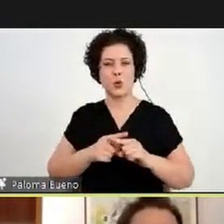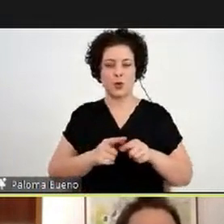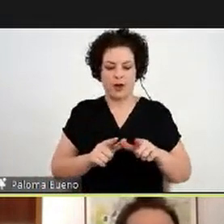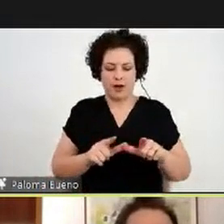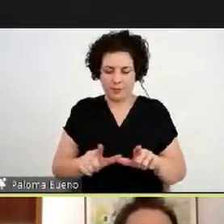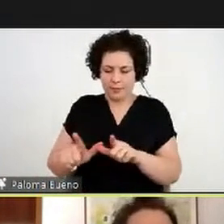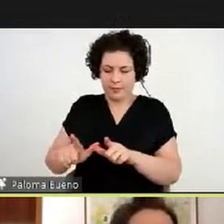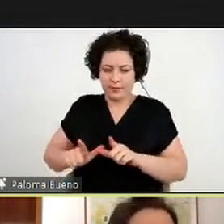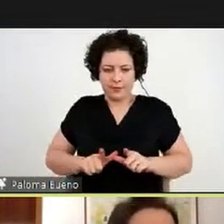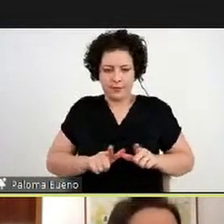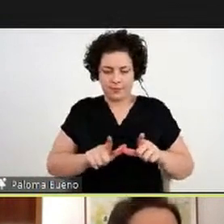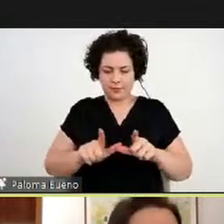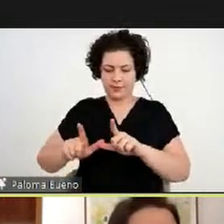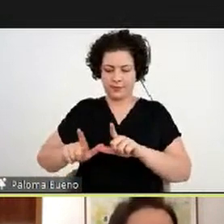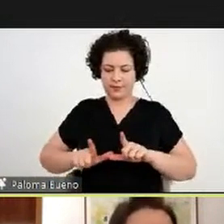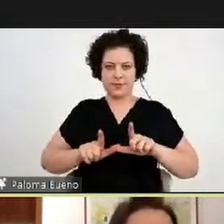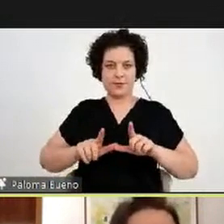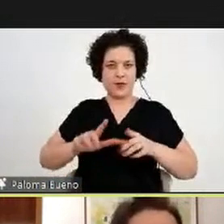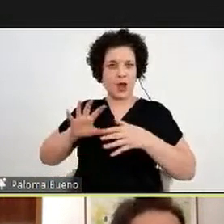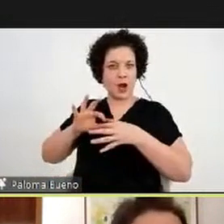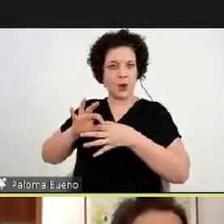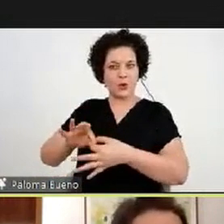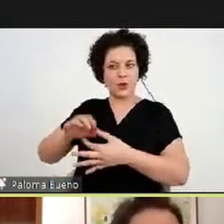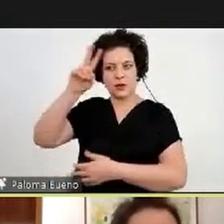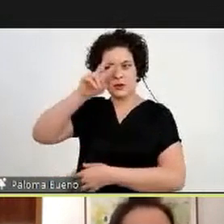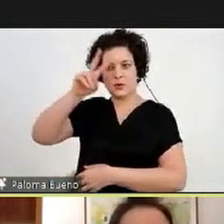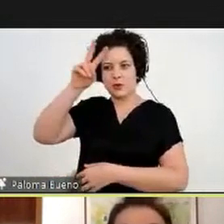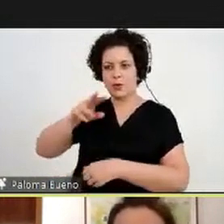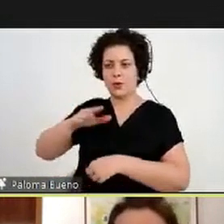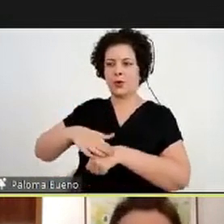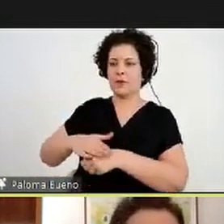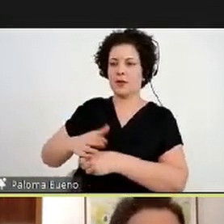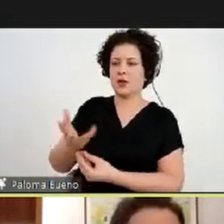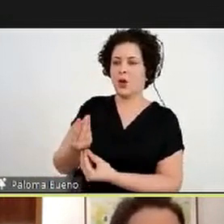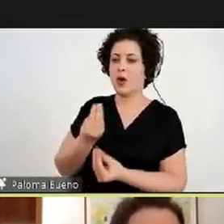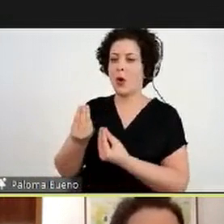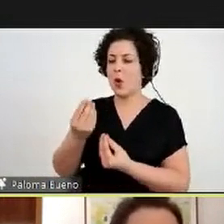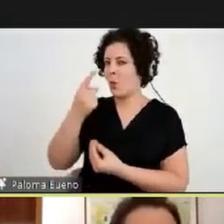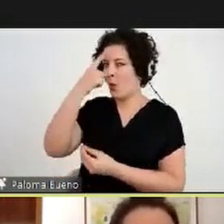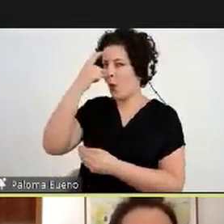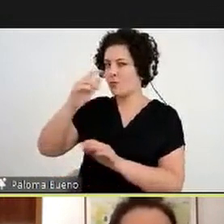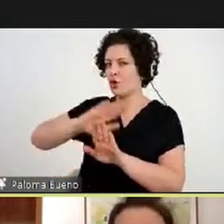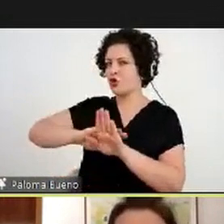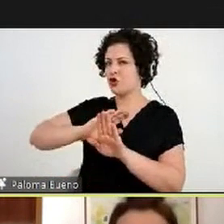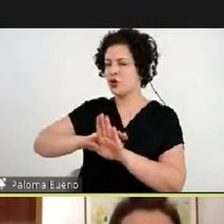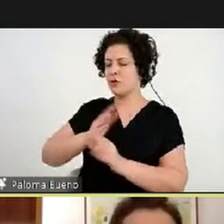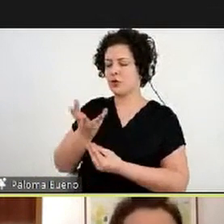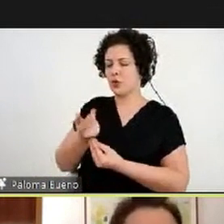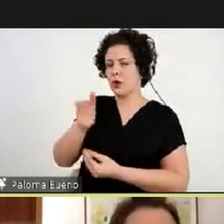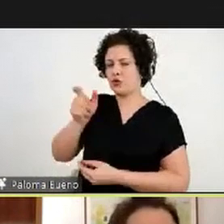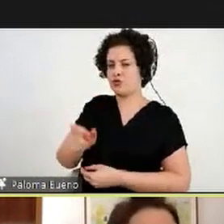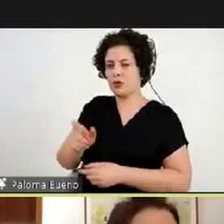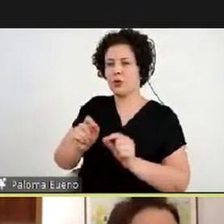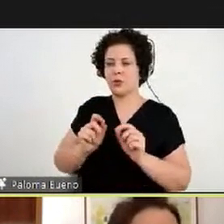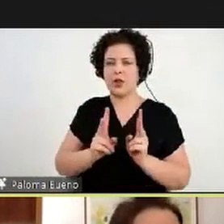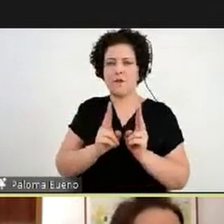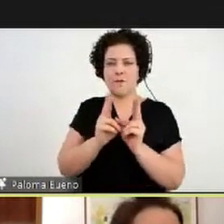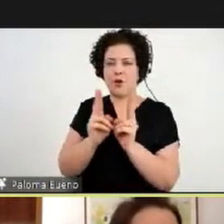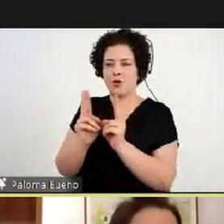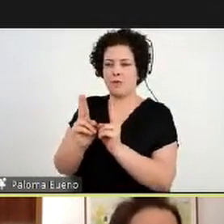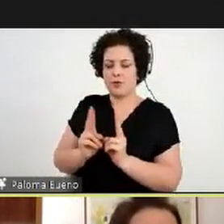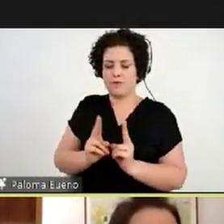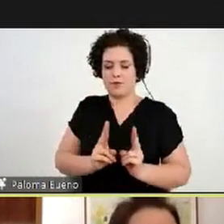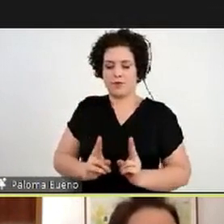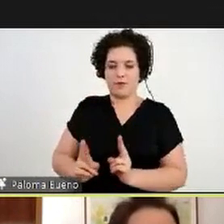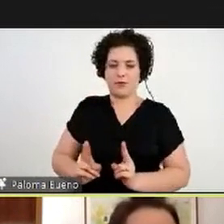o contexto histórico sobre a produção da obra, a intenção do artista ao realizar o conjunto de gravuras e os temas